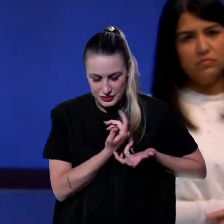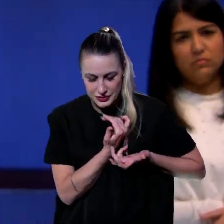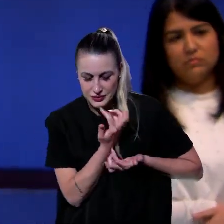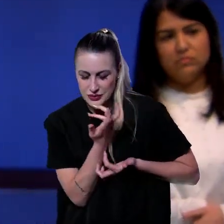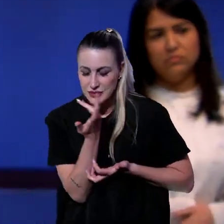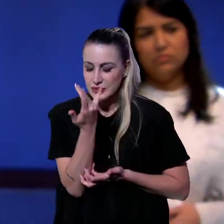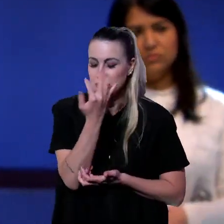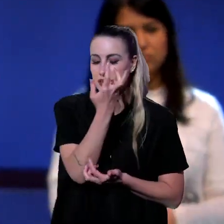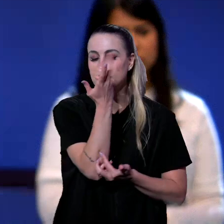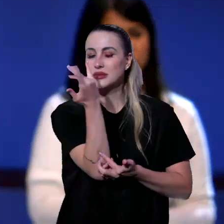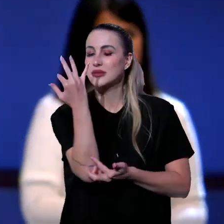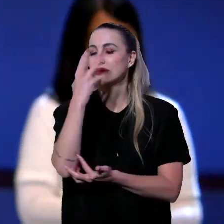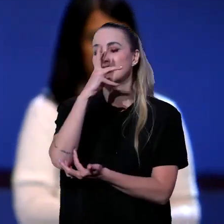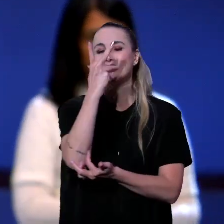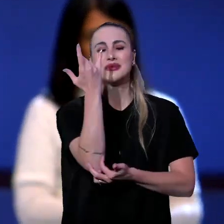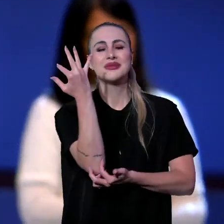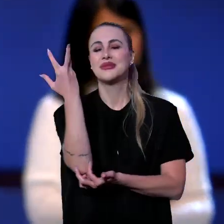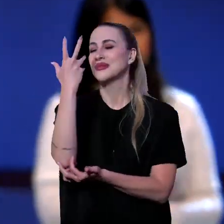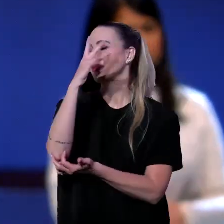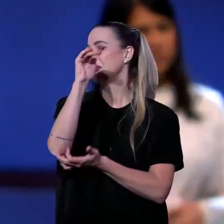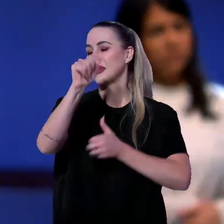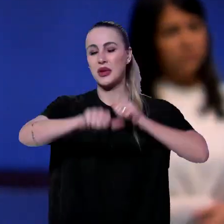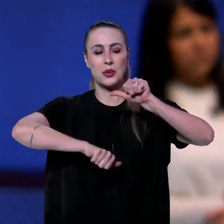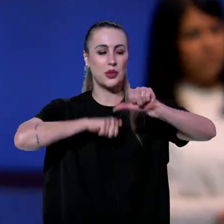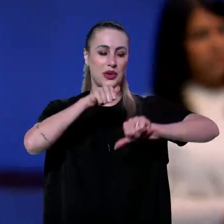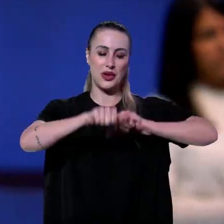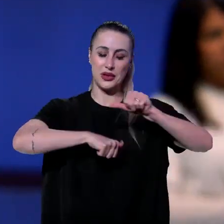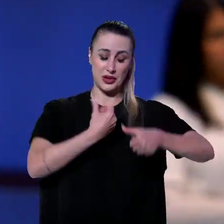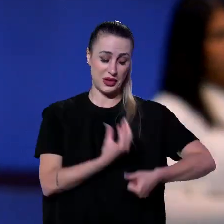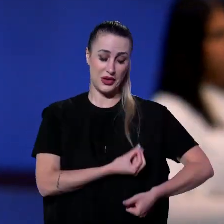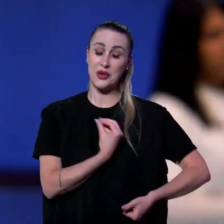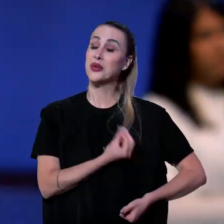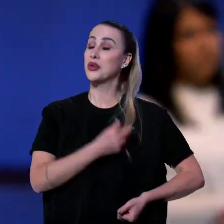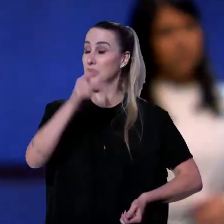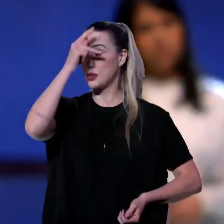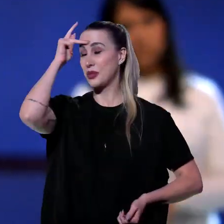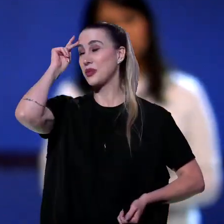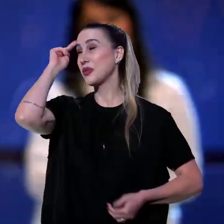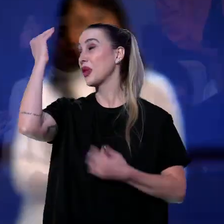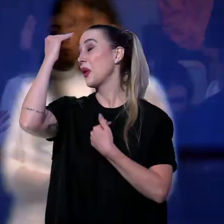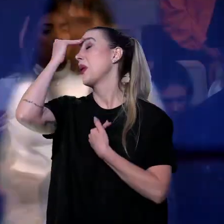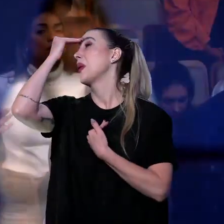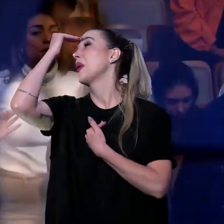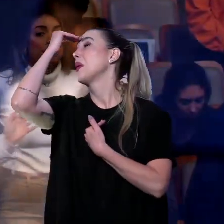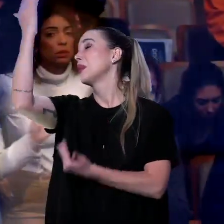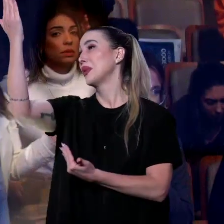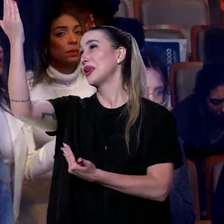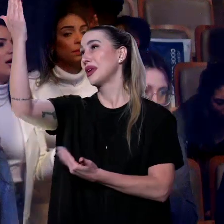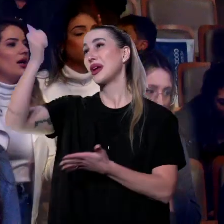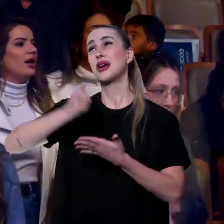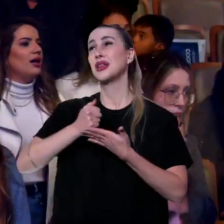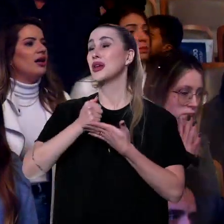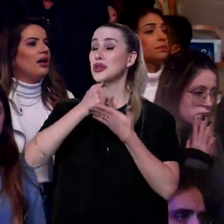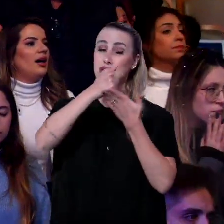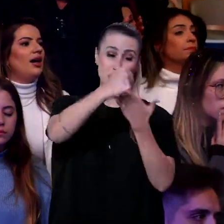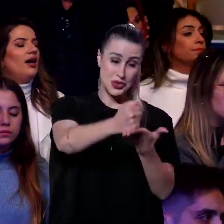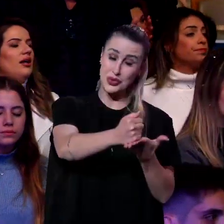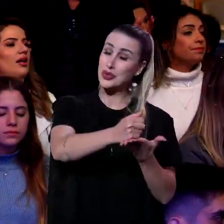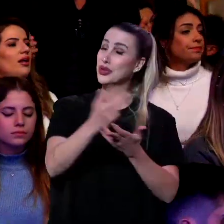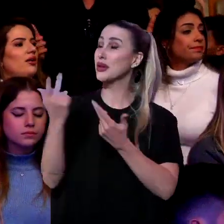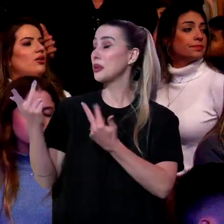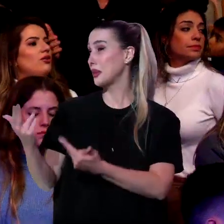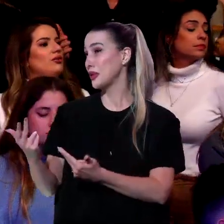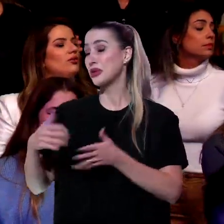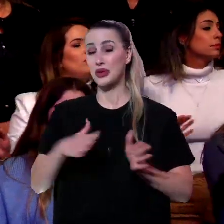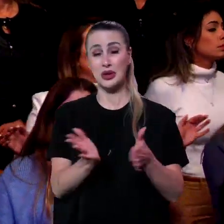corações e transformar a vida deles Pai. Obrigado. Ajuda eles nessa caminhada. E eu também te peço Deus.